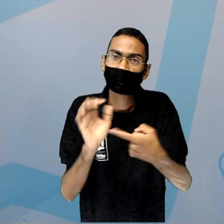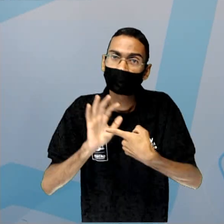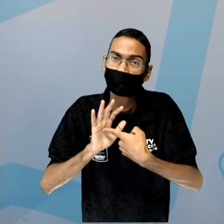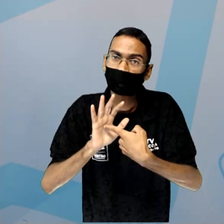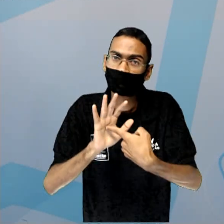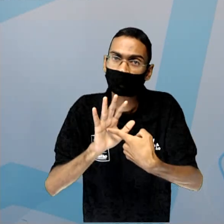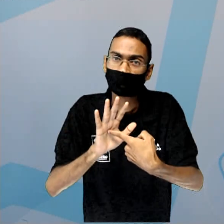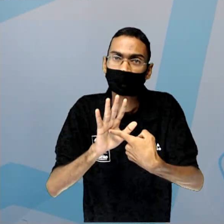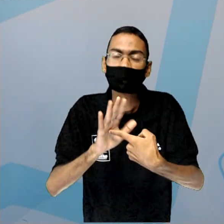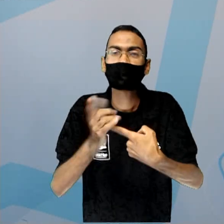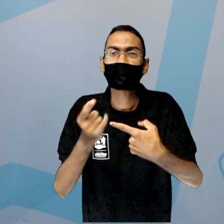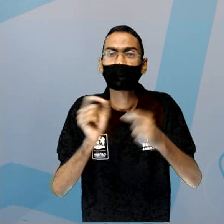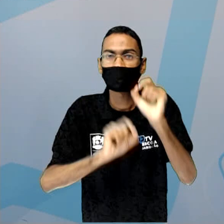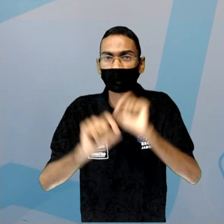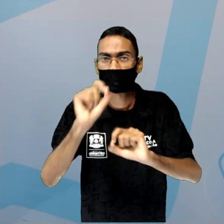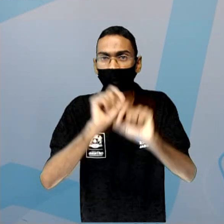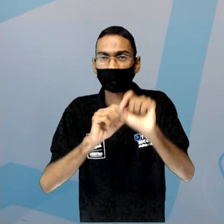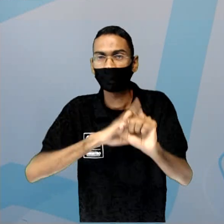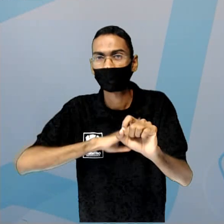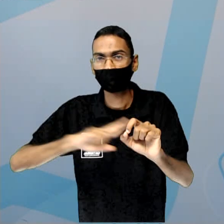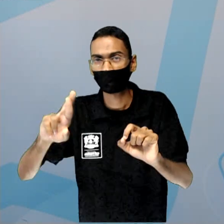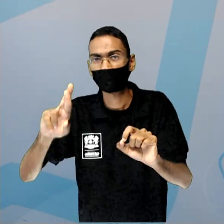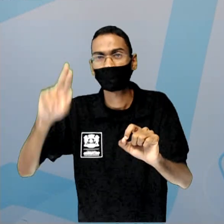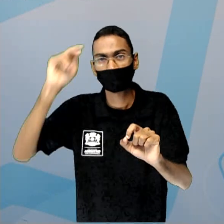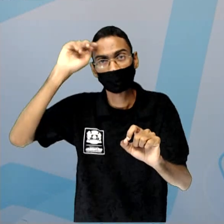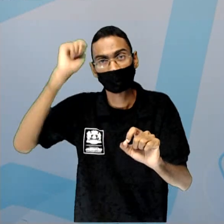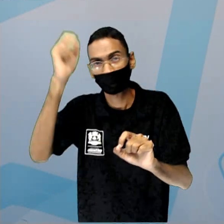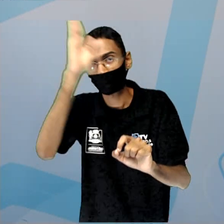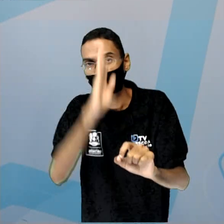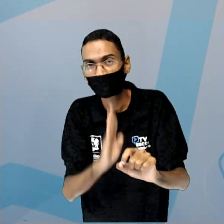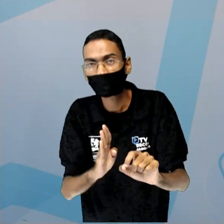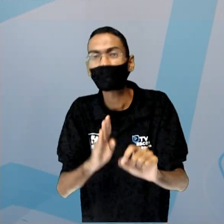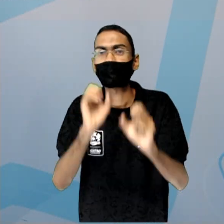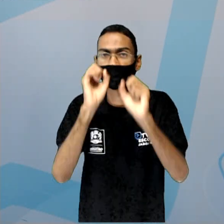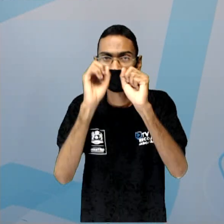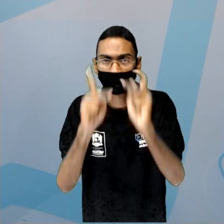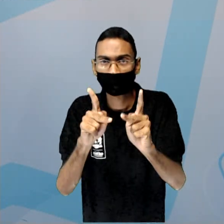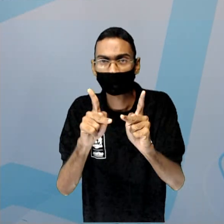religião nova, que é a religião afro-brasileira, tá?